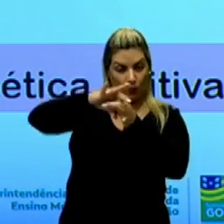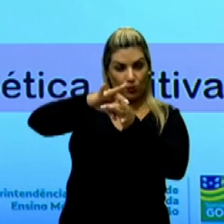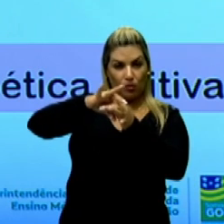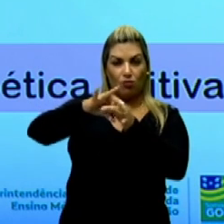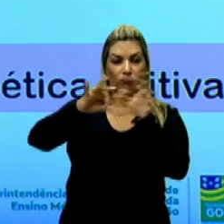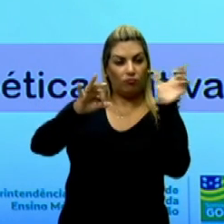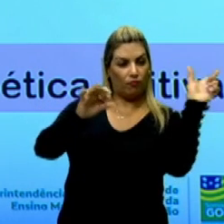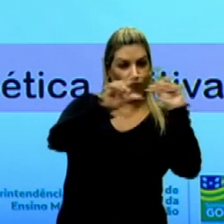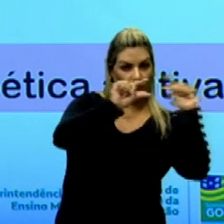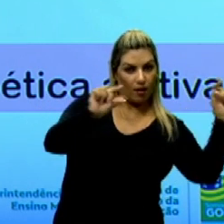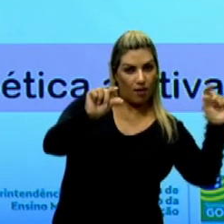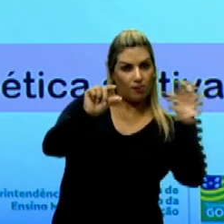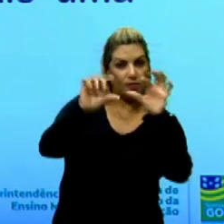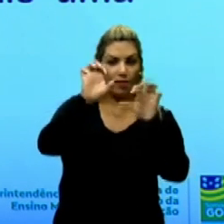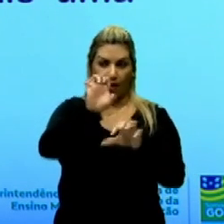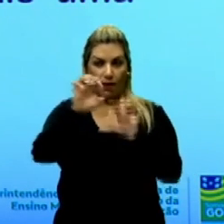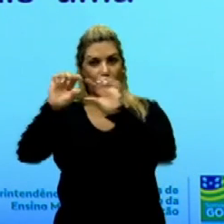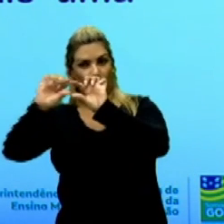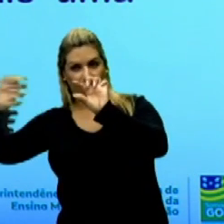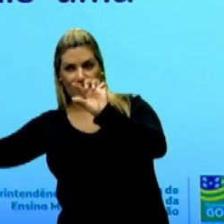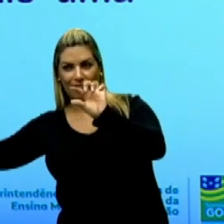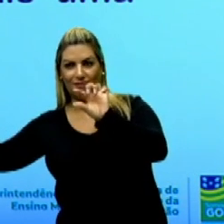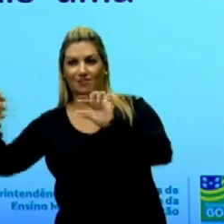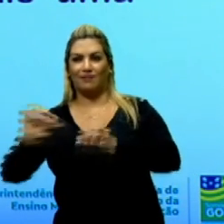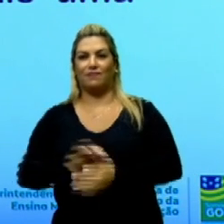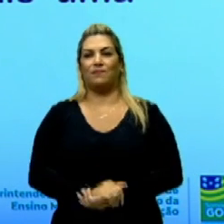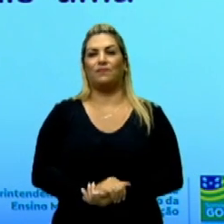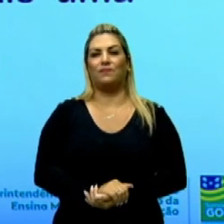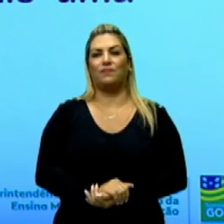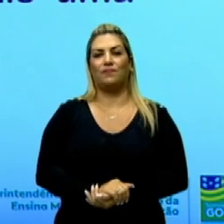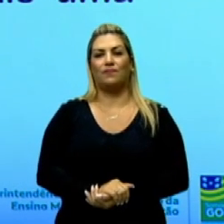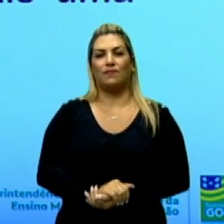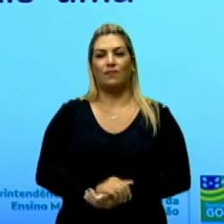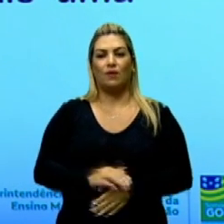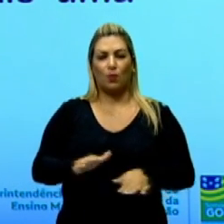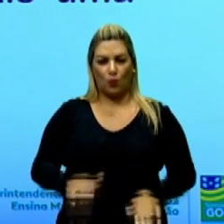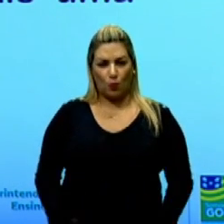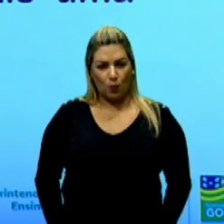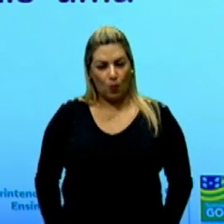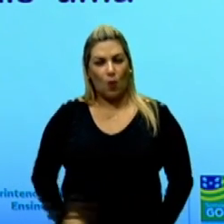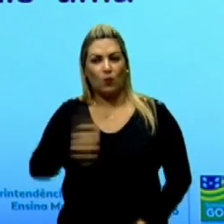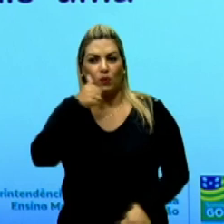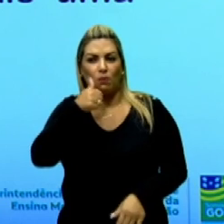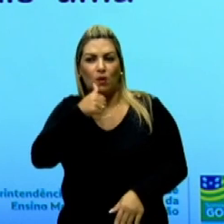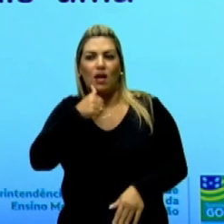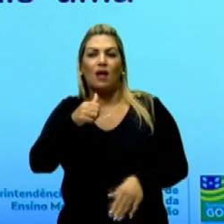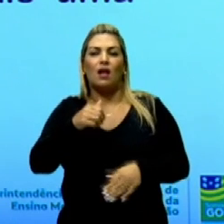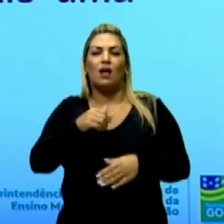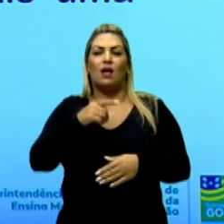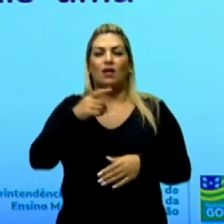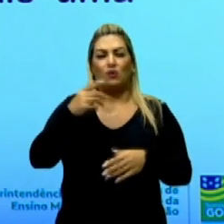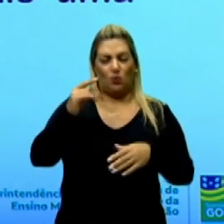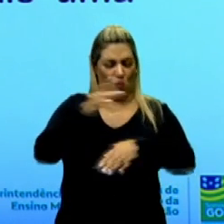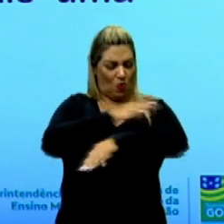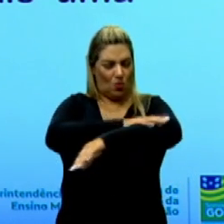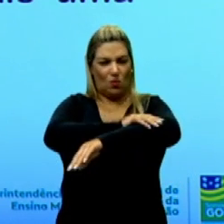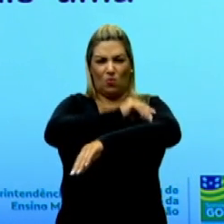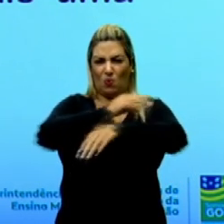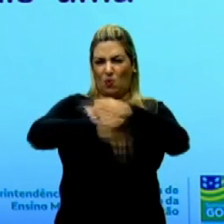uma oração à outra. No colo da mulher, Dudinha também, só osso e pele.